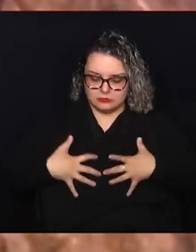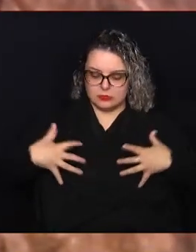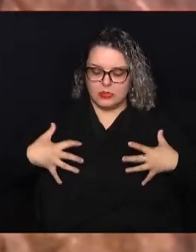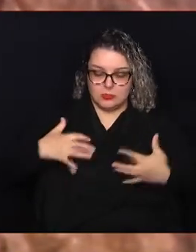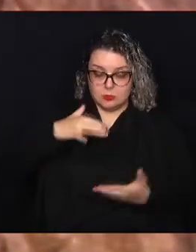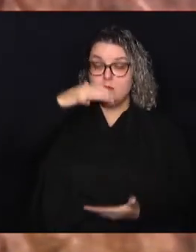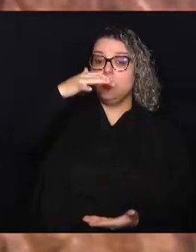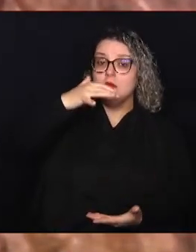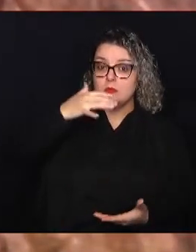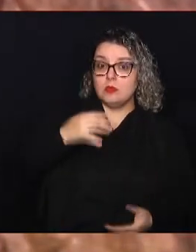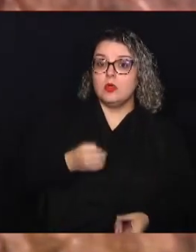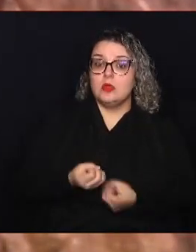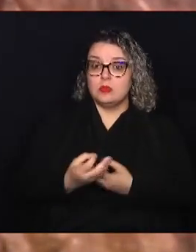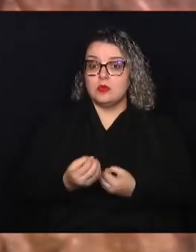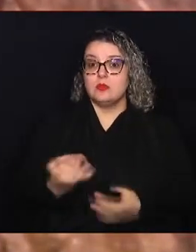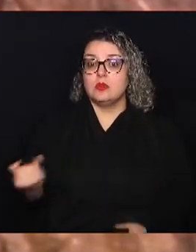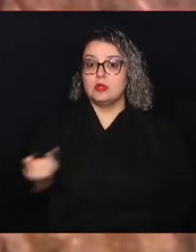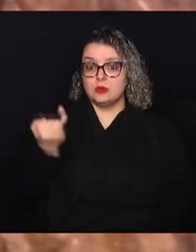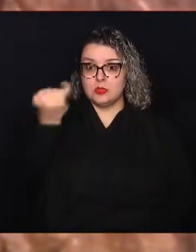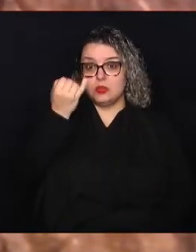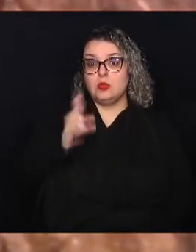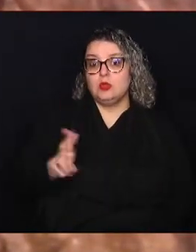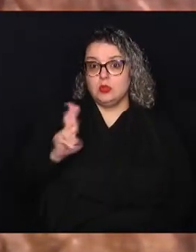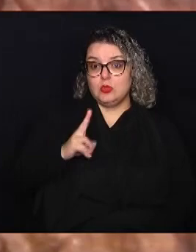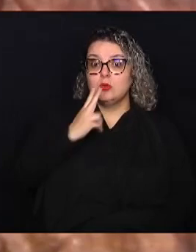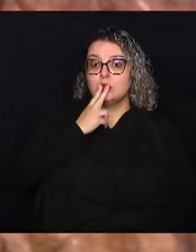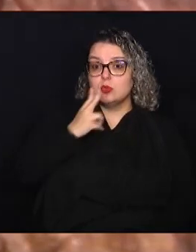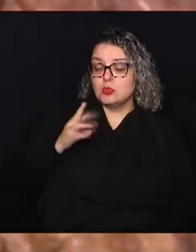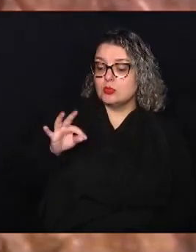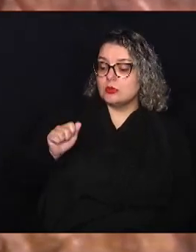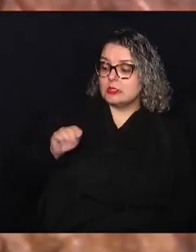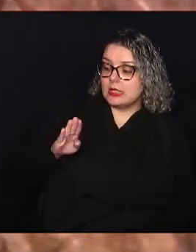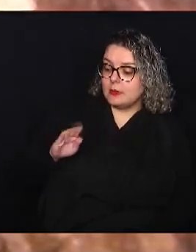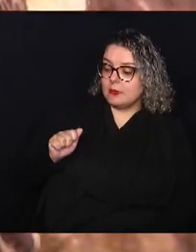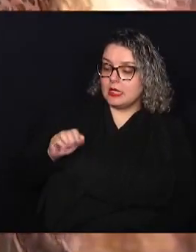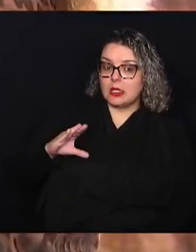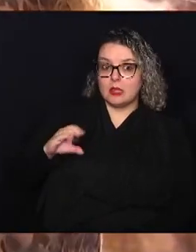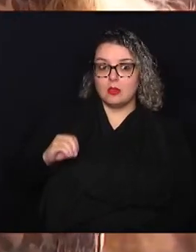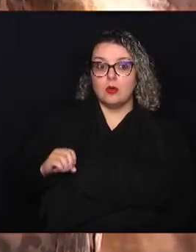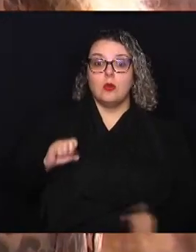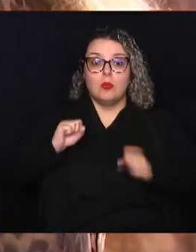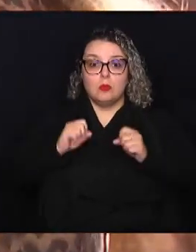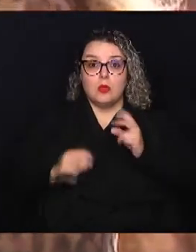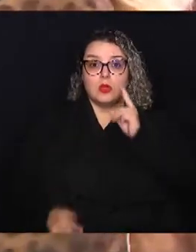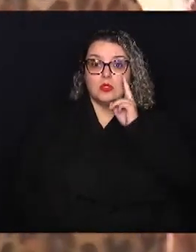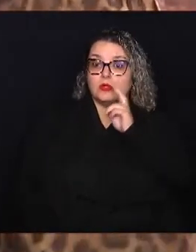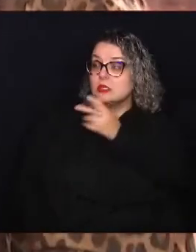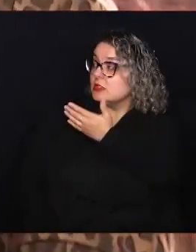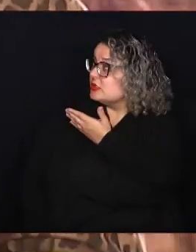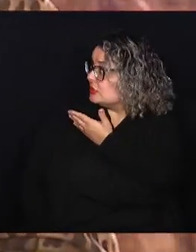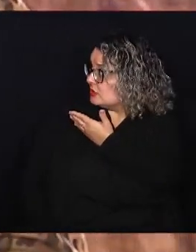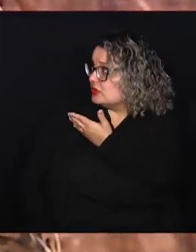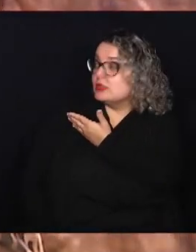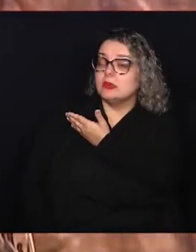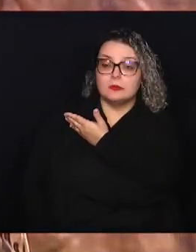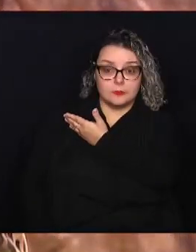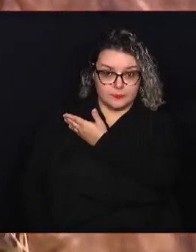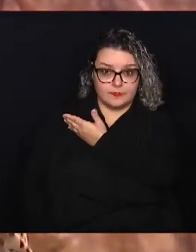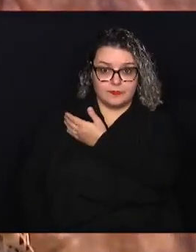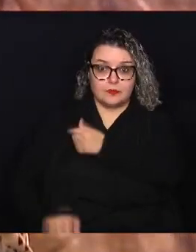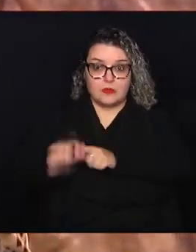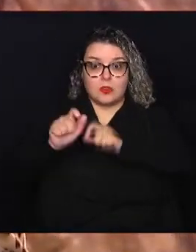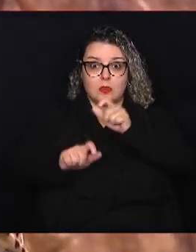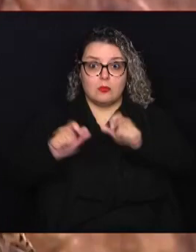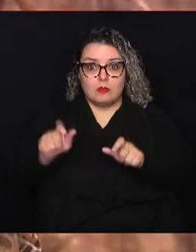sejam realmente relevantes com relação ao uso do tabaco. Por isso que vocês podem ver, através do pulmão, que a pessoa, ao